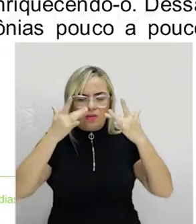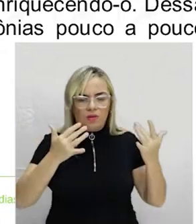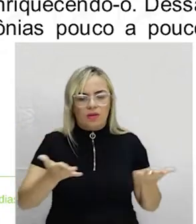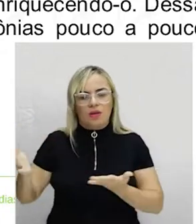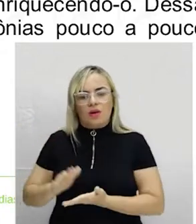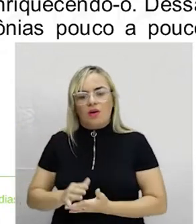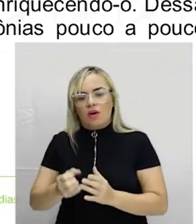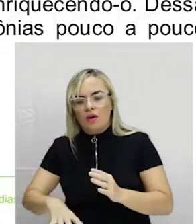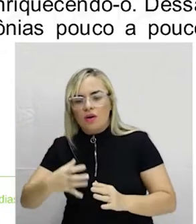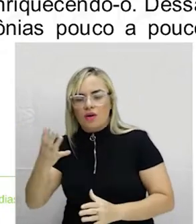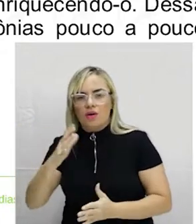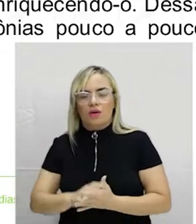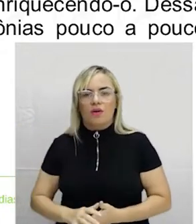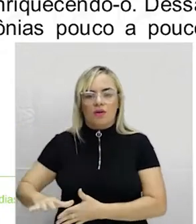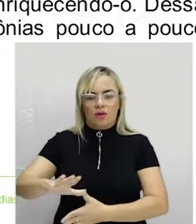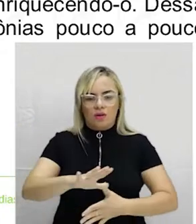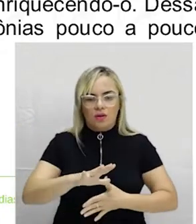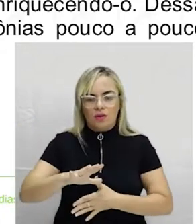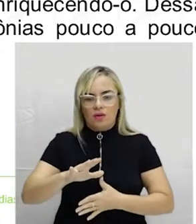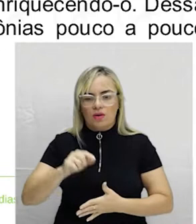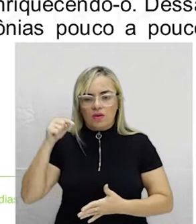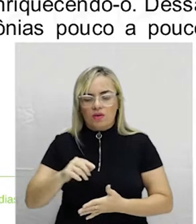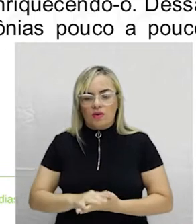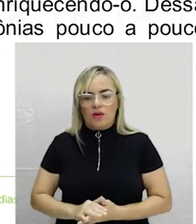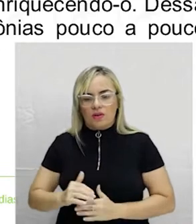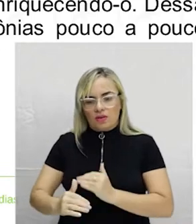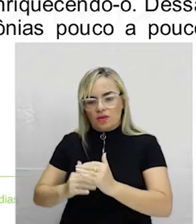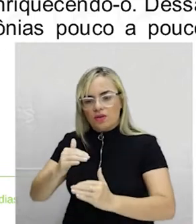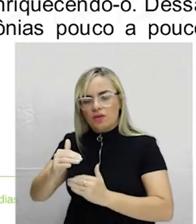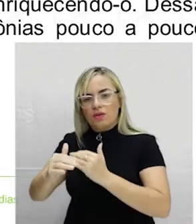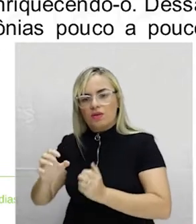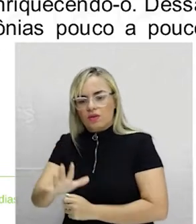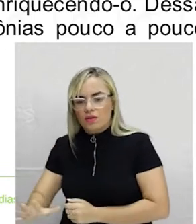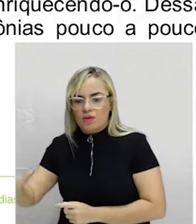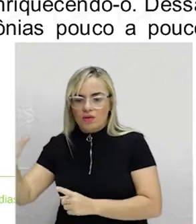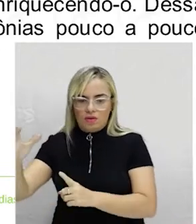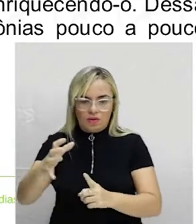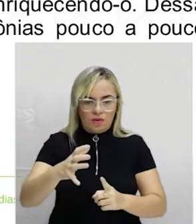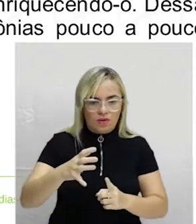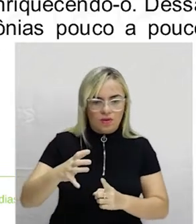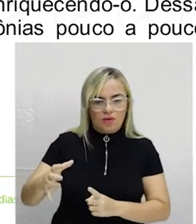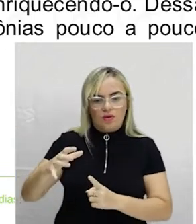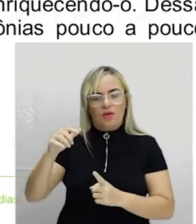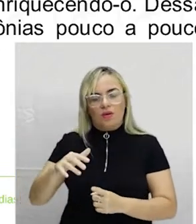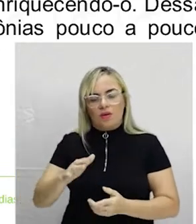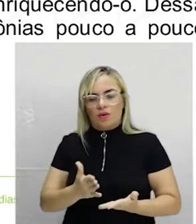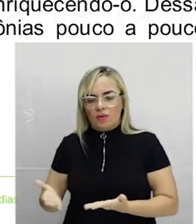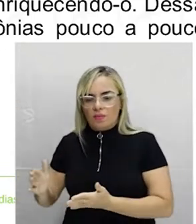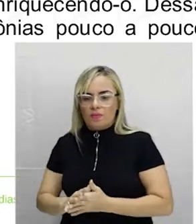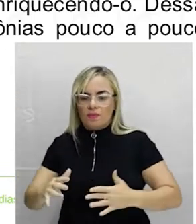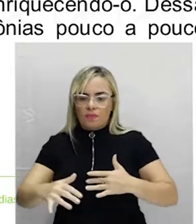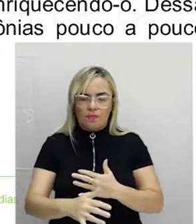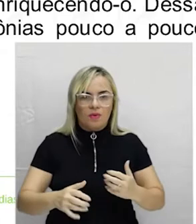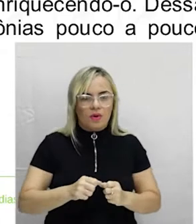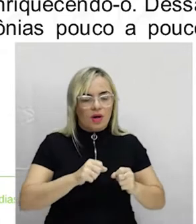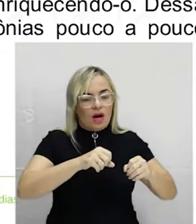América vai realimentar o processo europeu, enriquecendo-o. Dessa forma, as repercussões foram recíprocas. A metrópole e colônias,